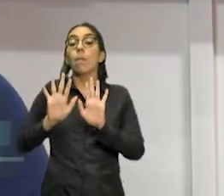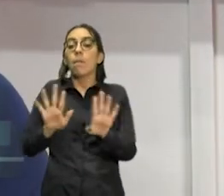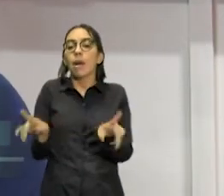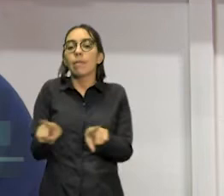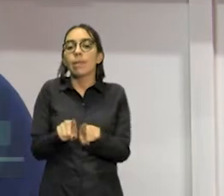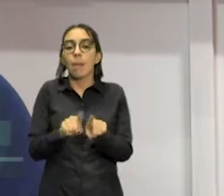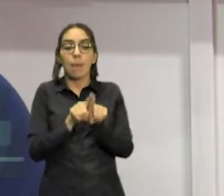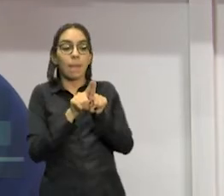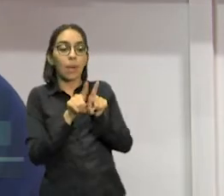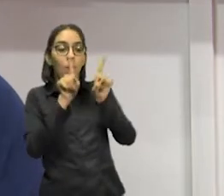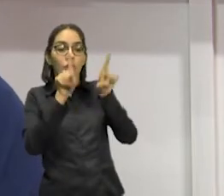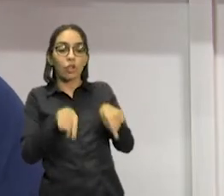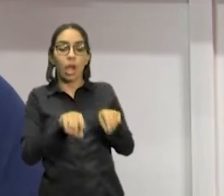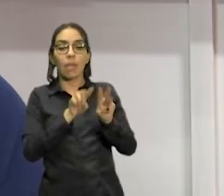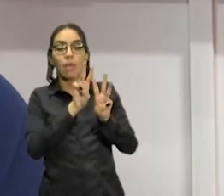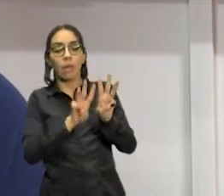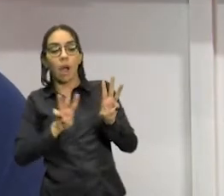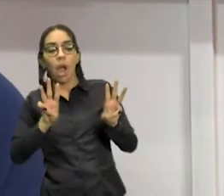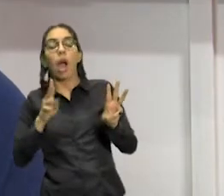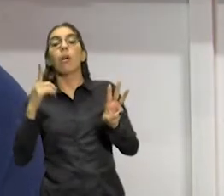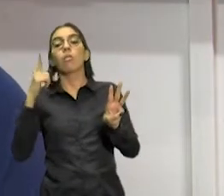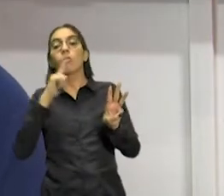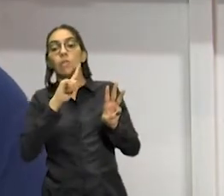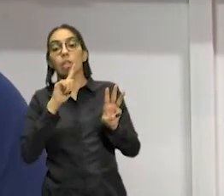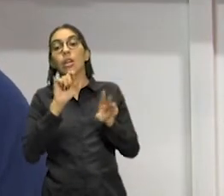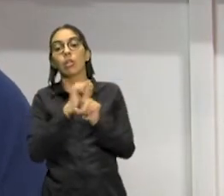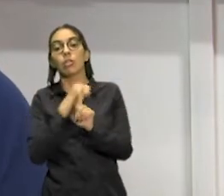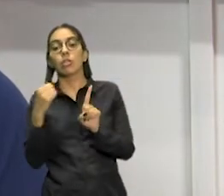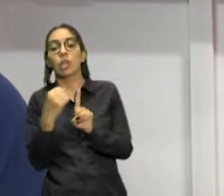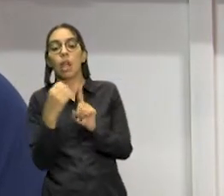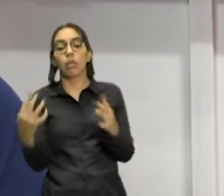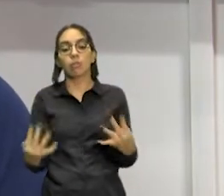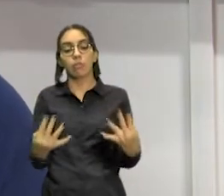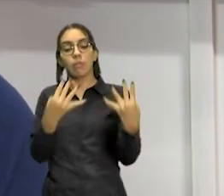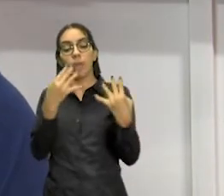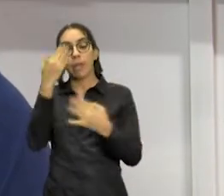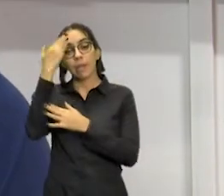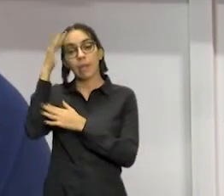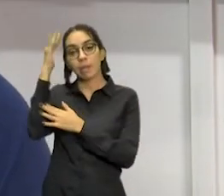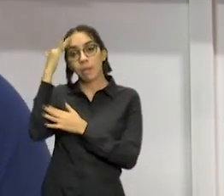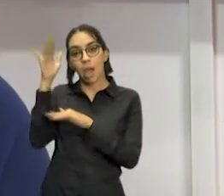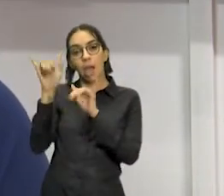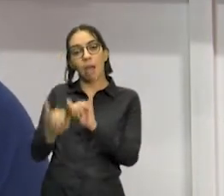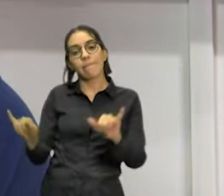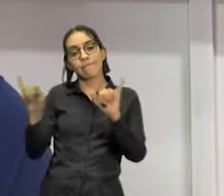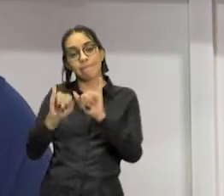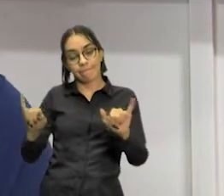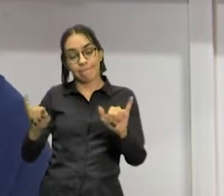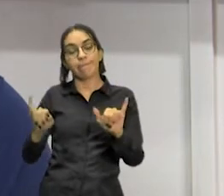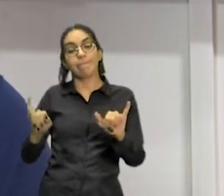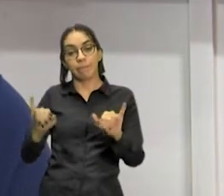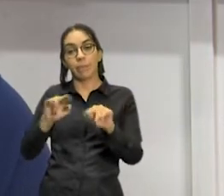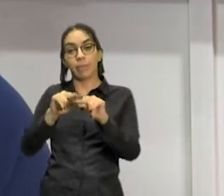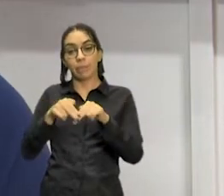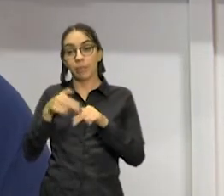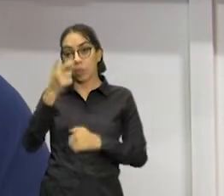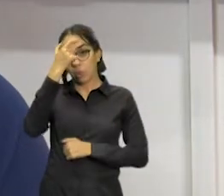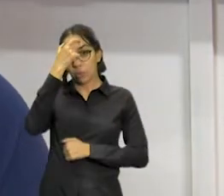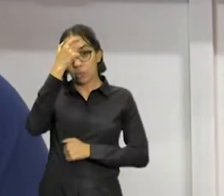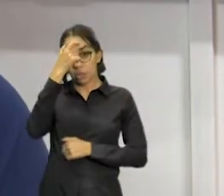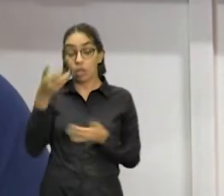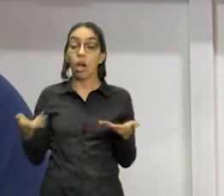a visualização, que facilitem a propagação dessa informação. Então a gente construiu, a gente tem um site que a gente mantém,